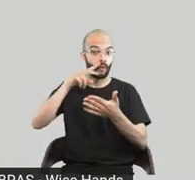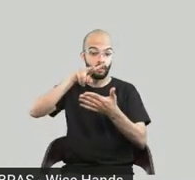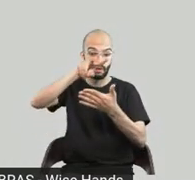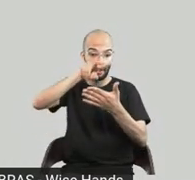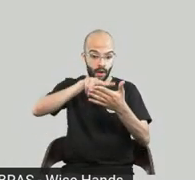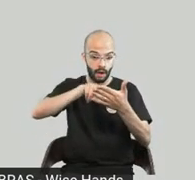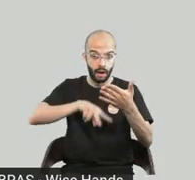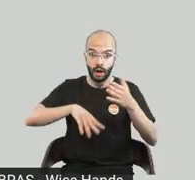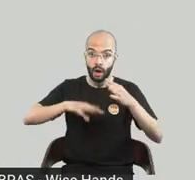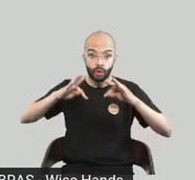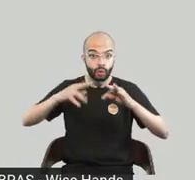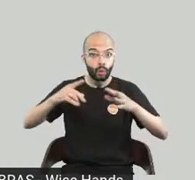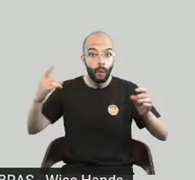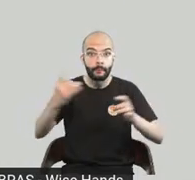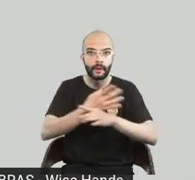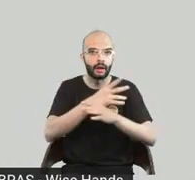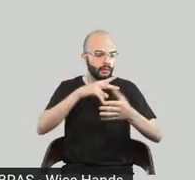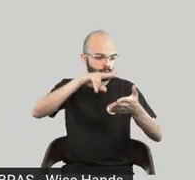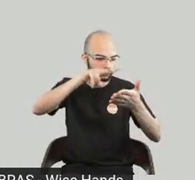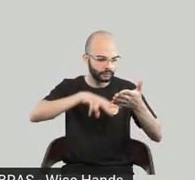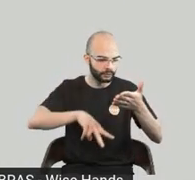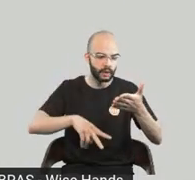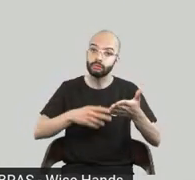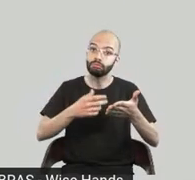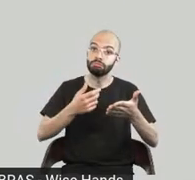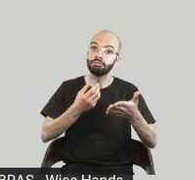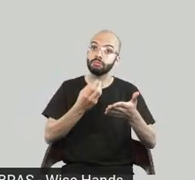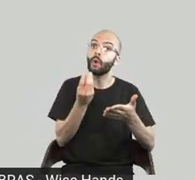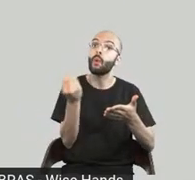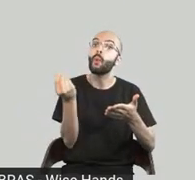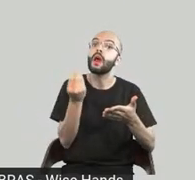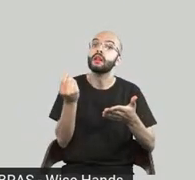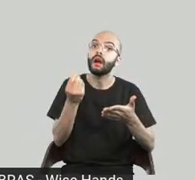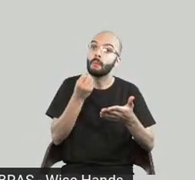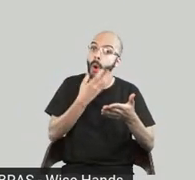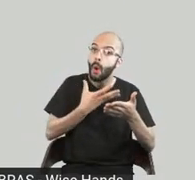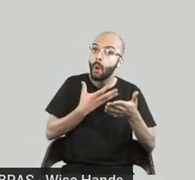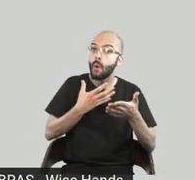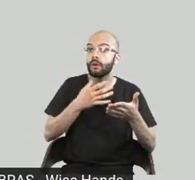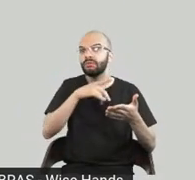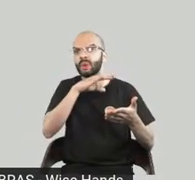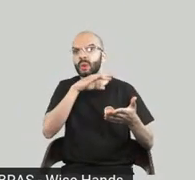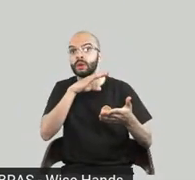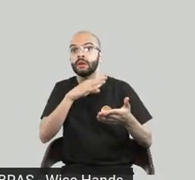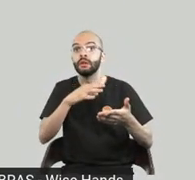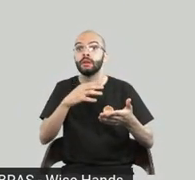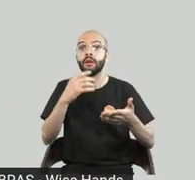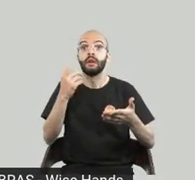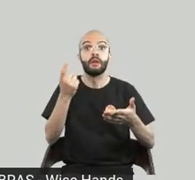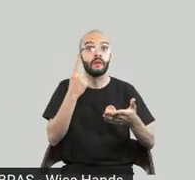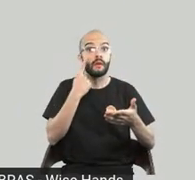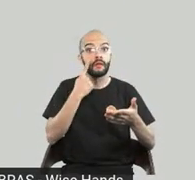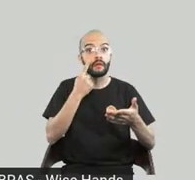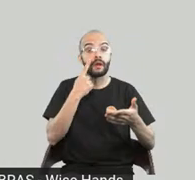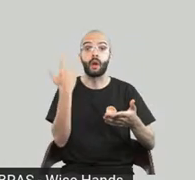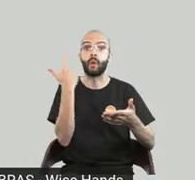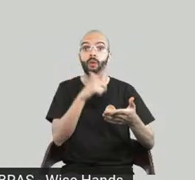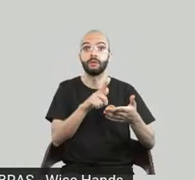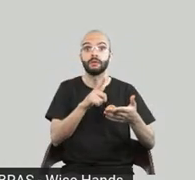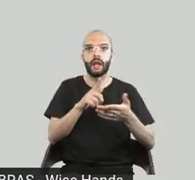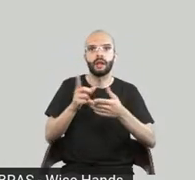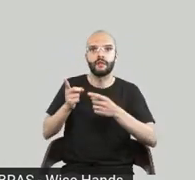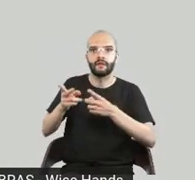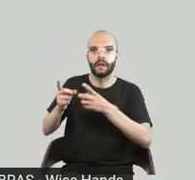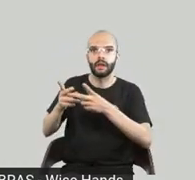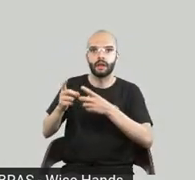faz a avaliação da qualidade da história e a partir disso a gente a gente costuma avaliar se o nosso público que a gente